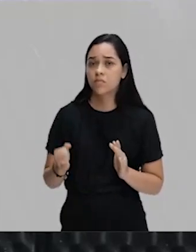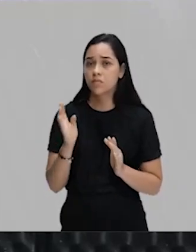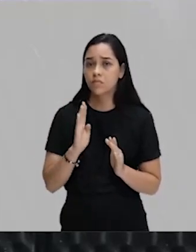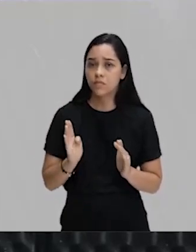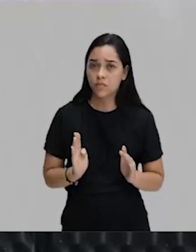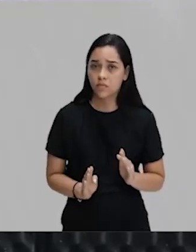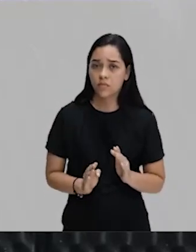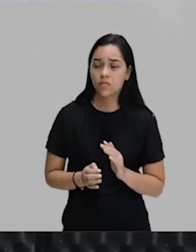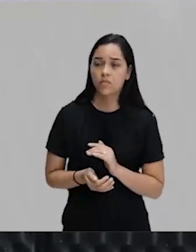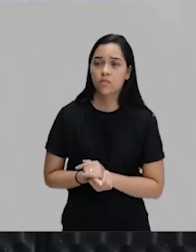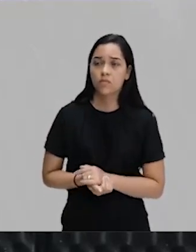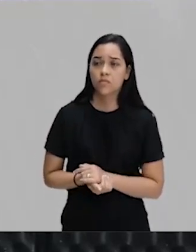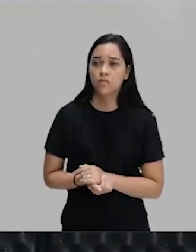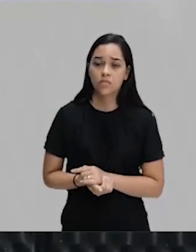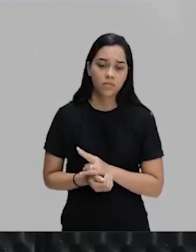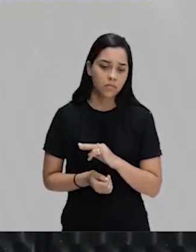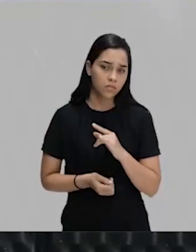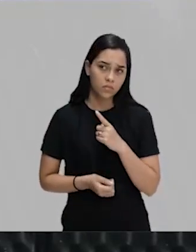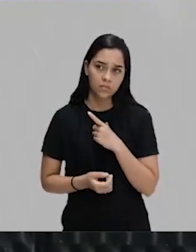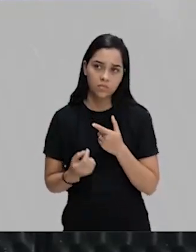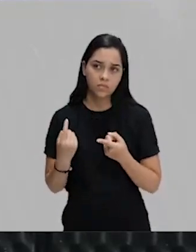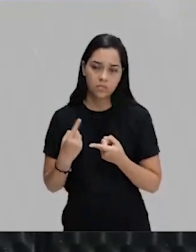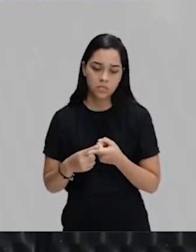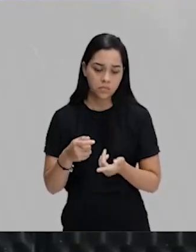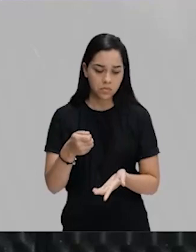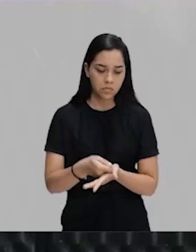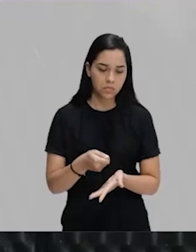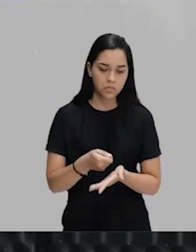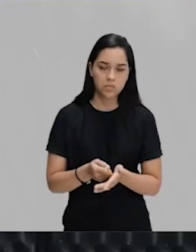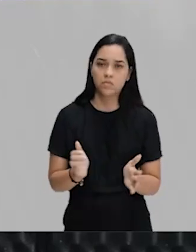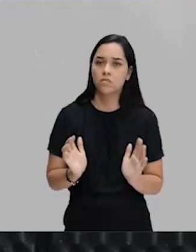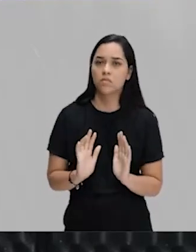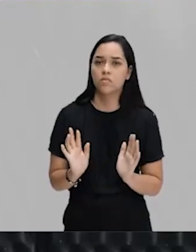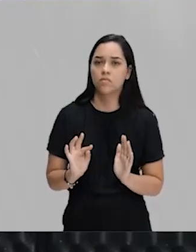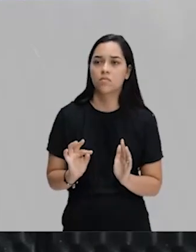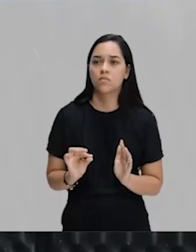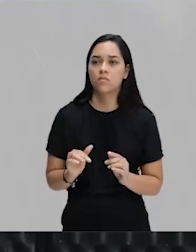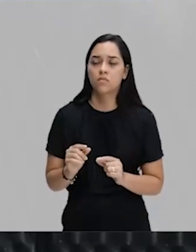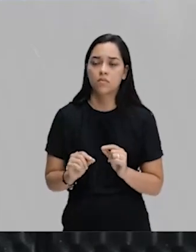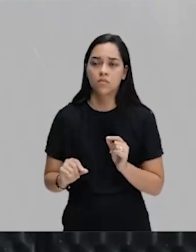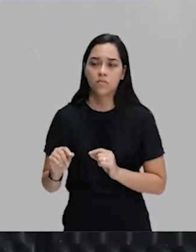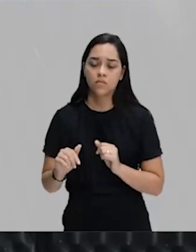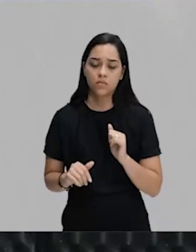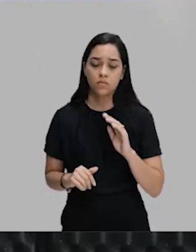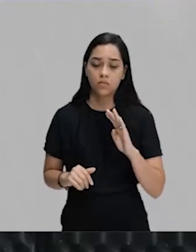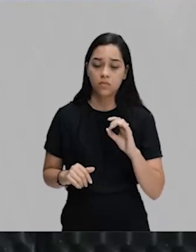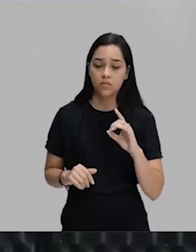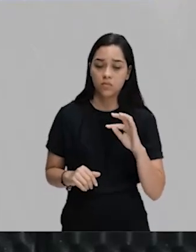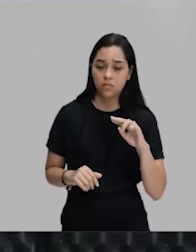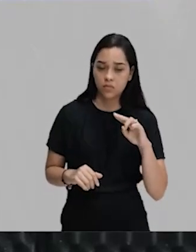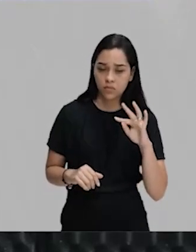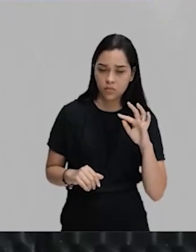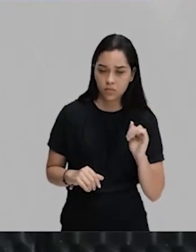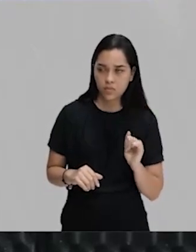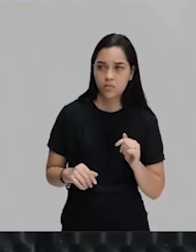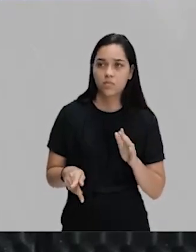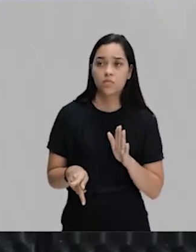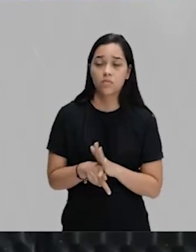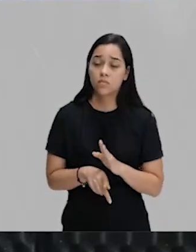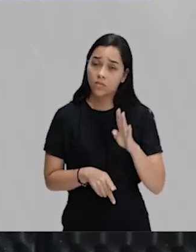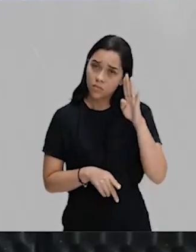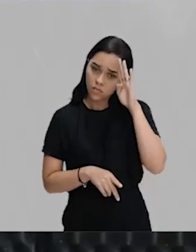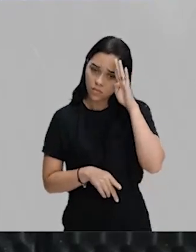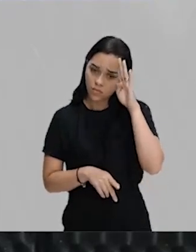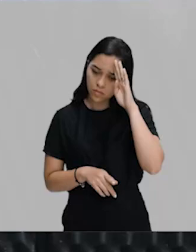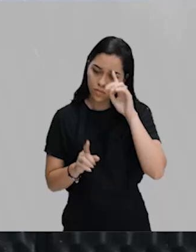queda da monarquia brasileira. Ela não foi uma questão tão incisiva como a questão abolicionista, como a questão militar.